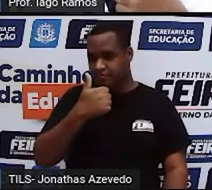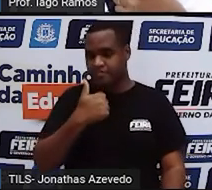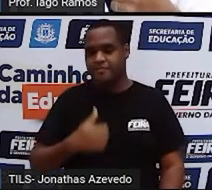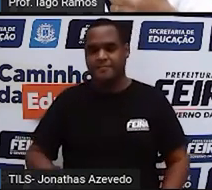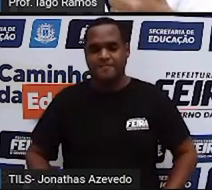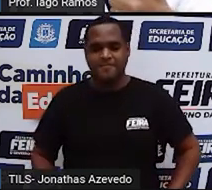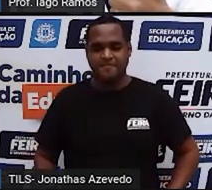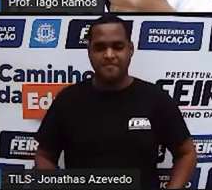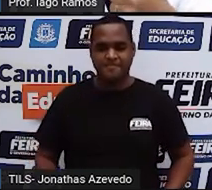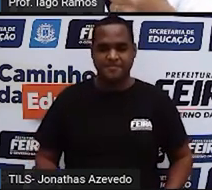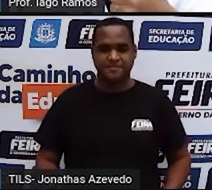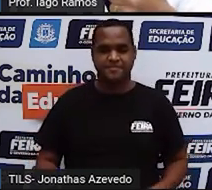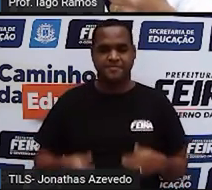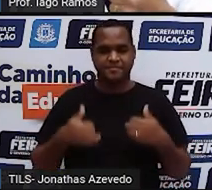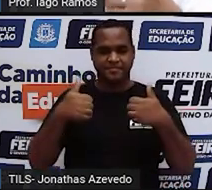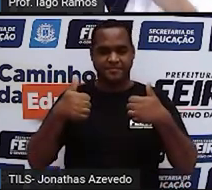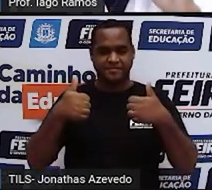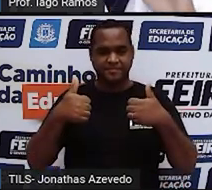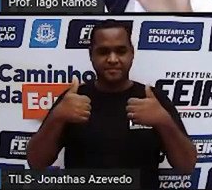Massa?